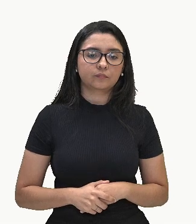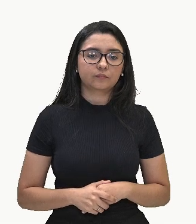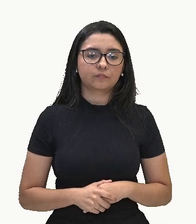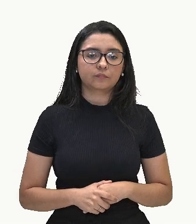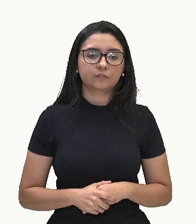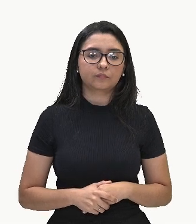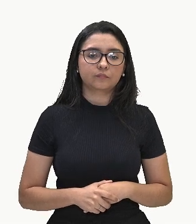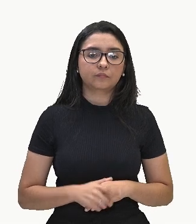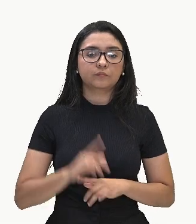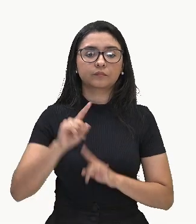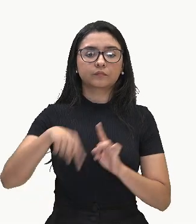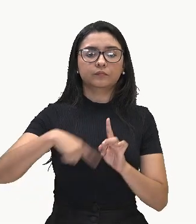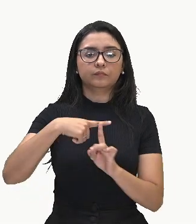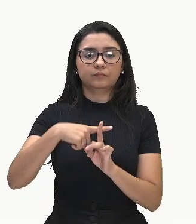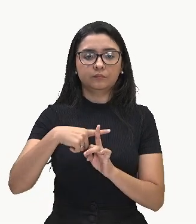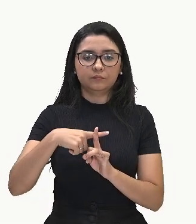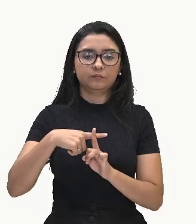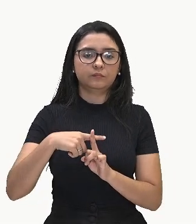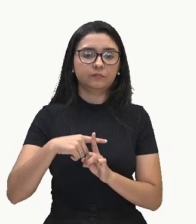Mais...